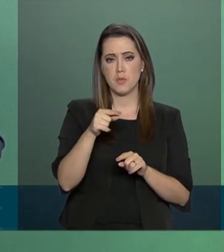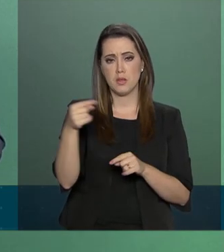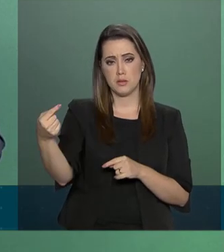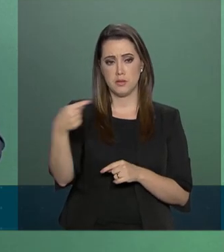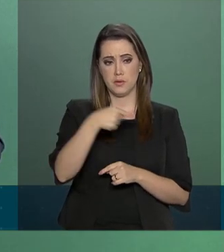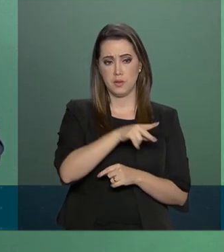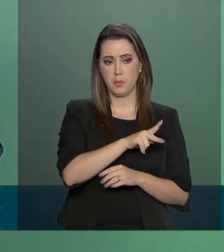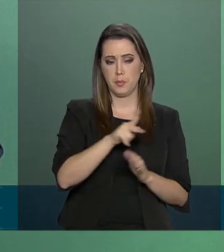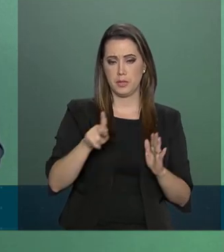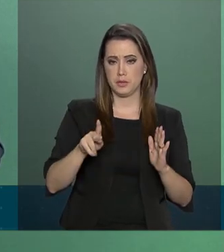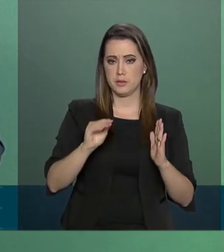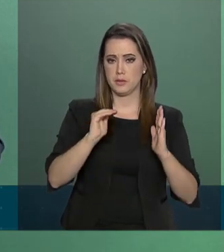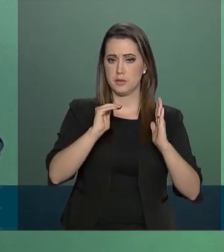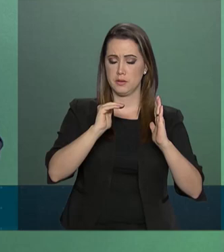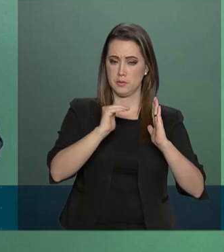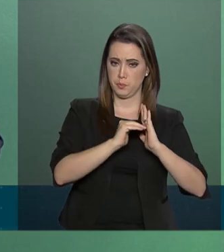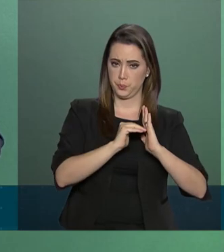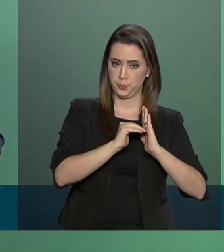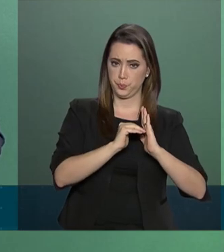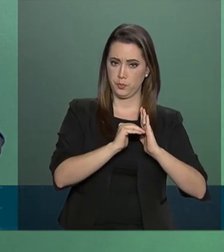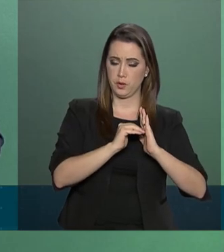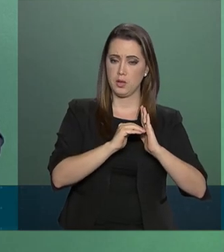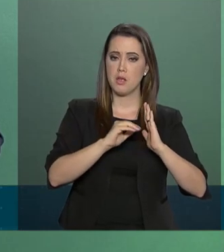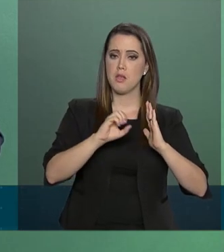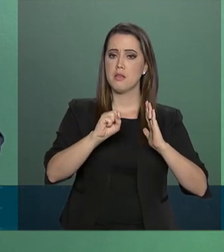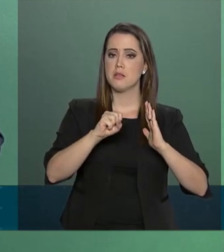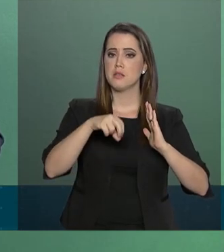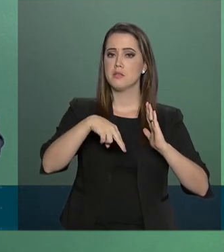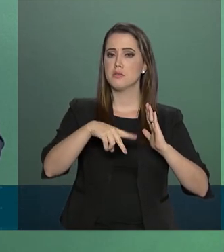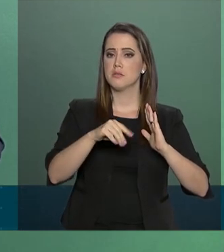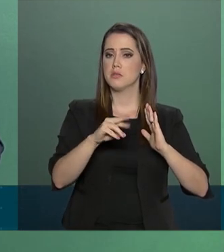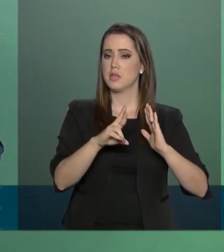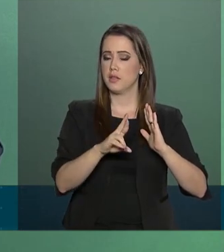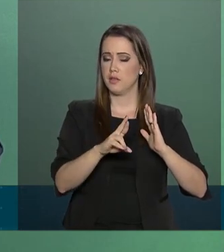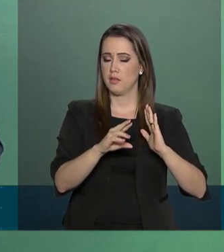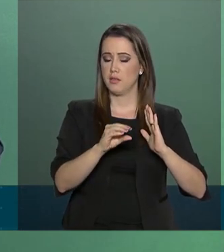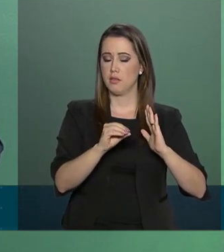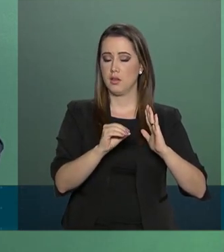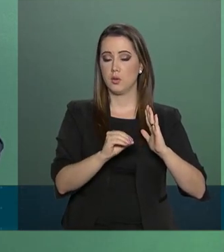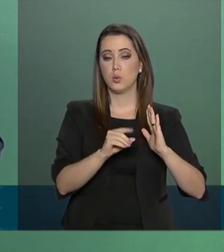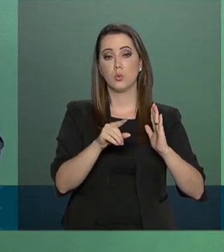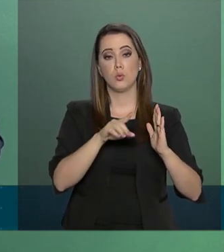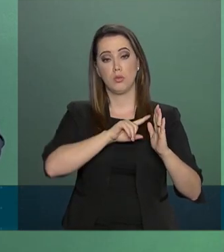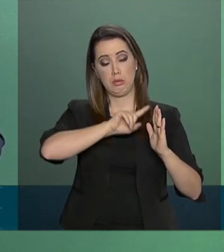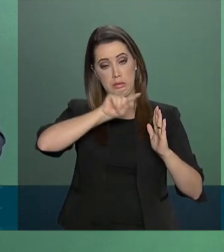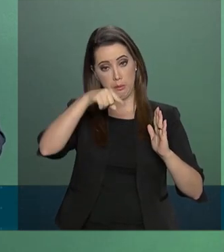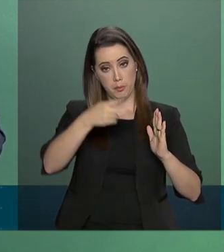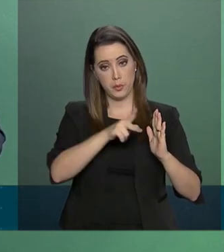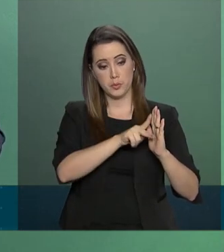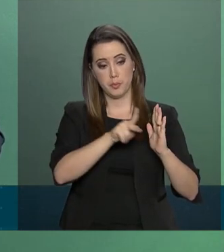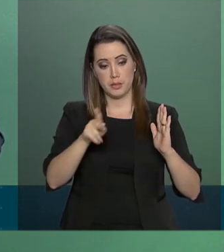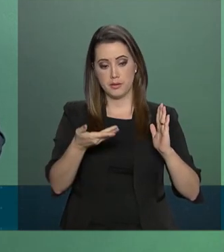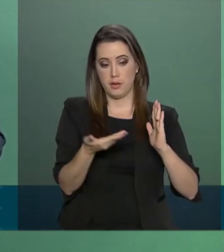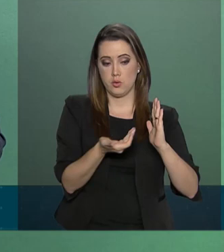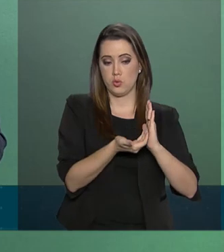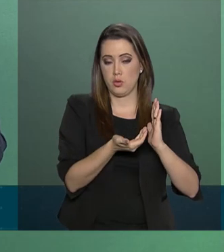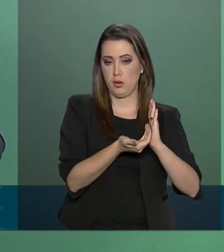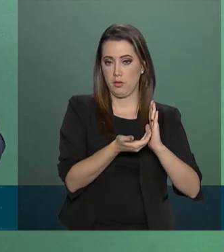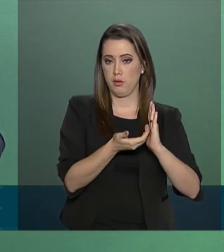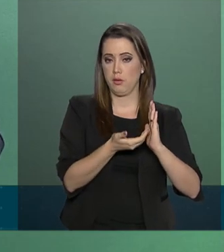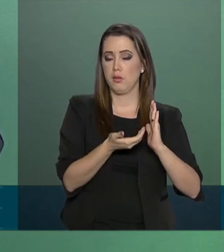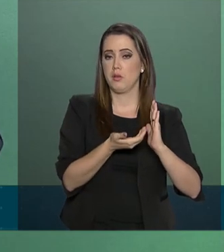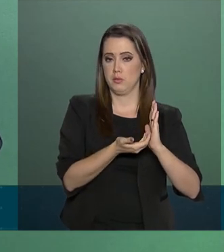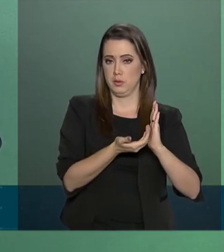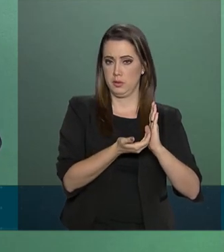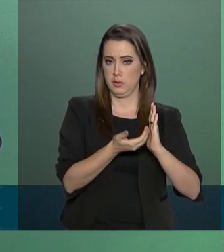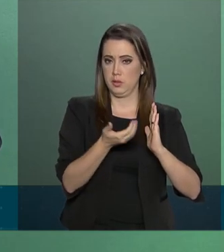Senado, o senador Davi Ocolumbre, o presidente da Câmara, o deputado Rodrigo Maia, o ministro